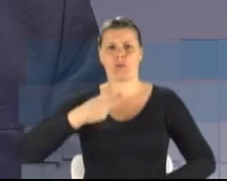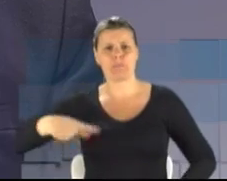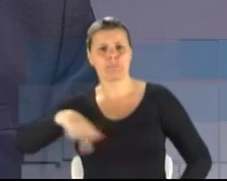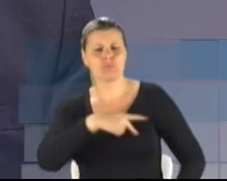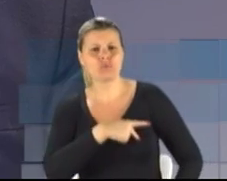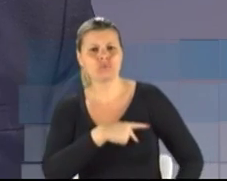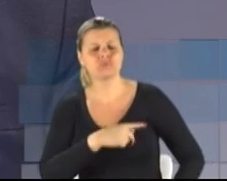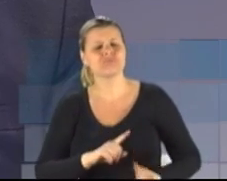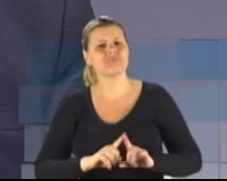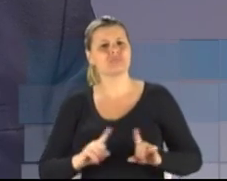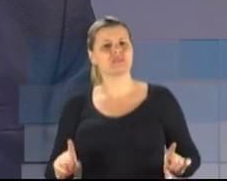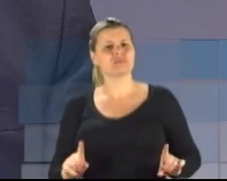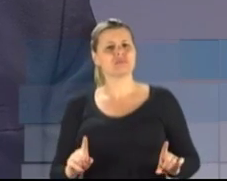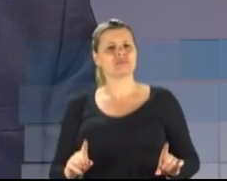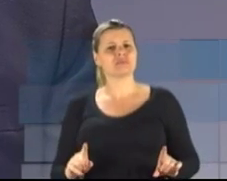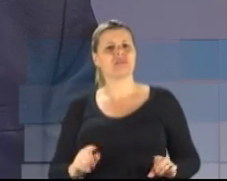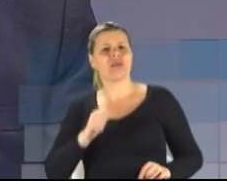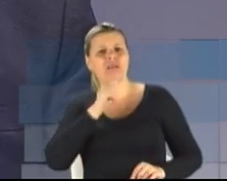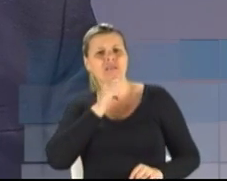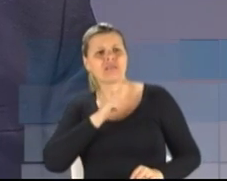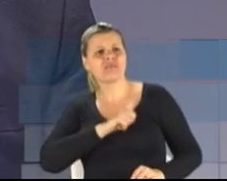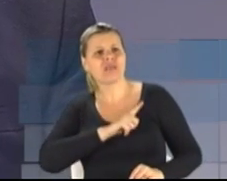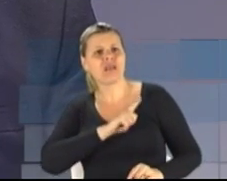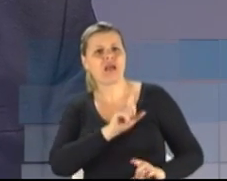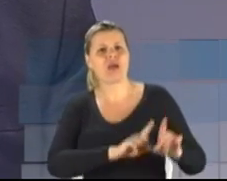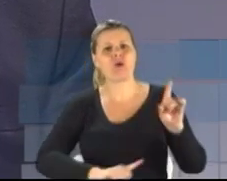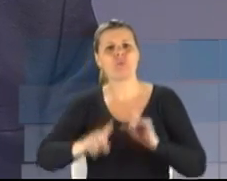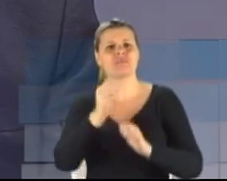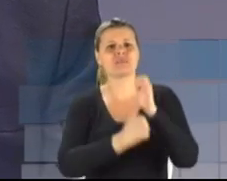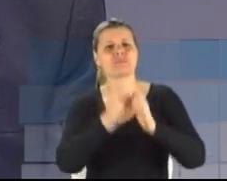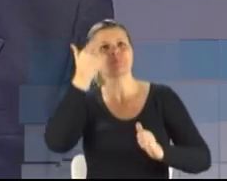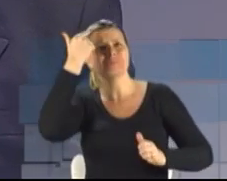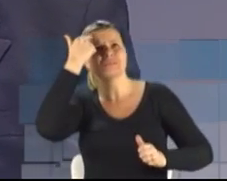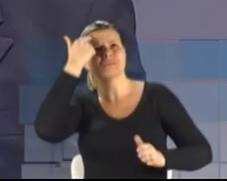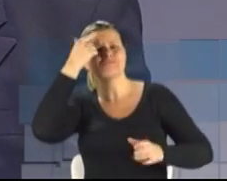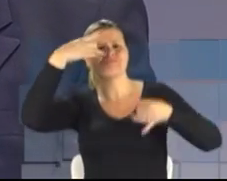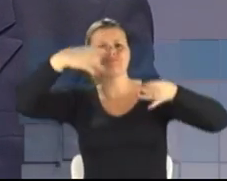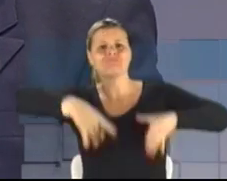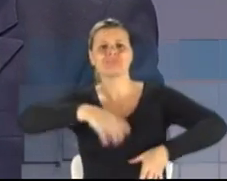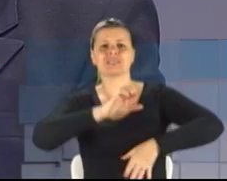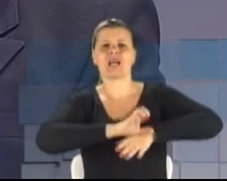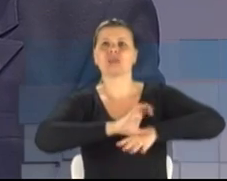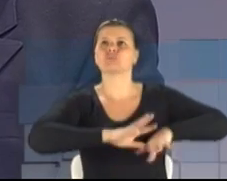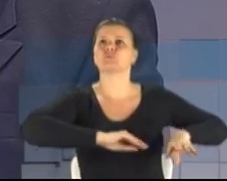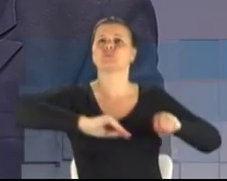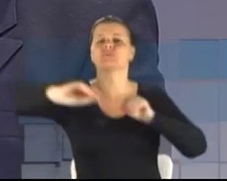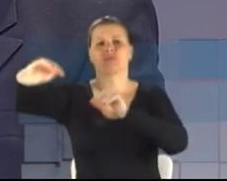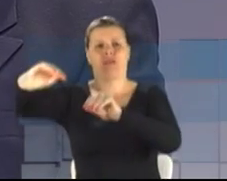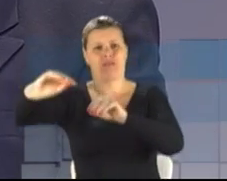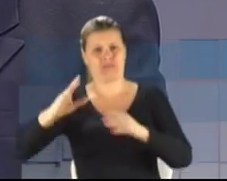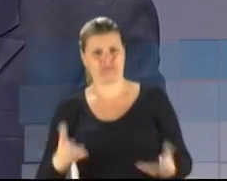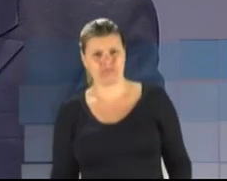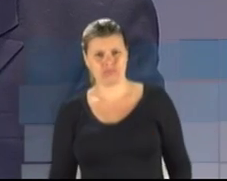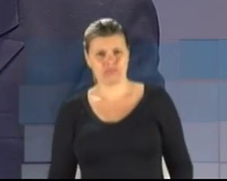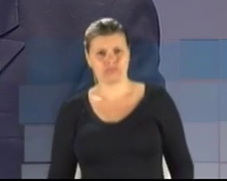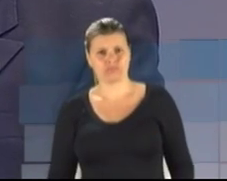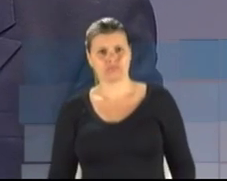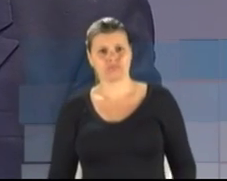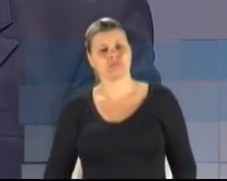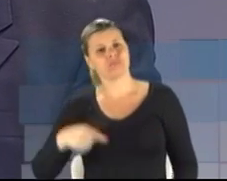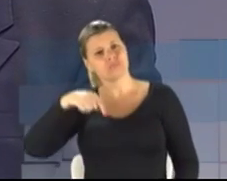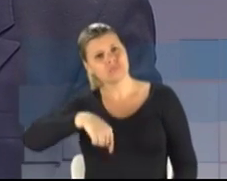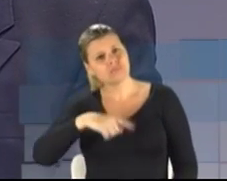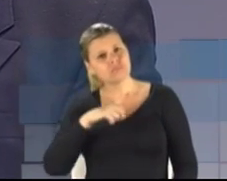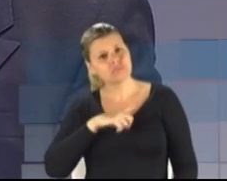temos empresários e empresas pensando em sair do nosso Estado. Nós temos uma situação econômica